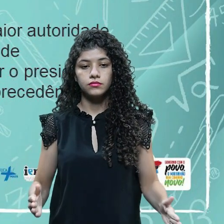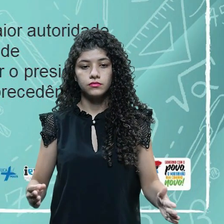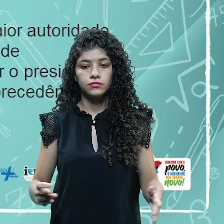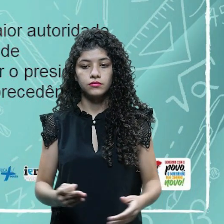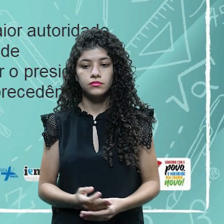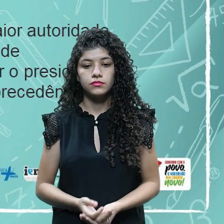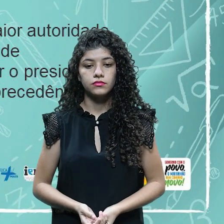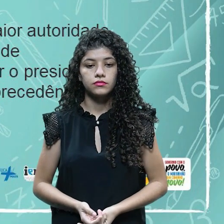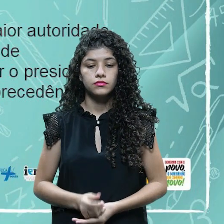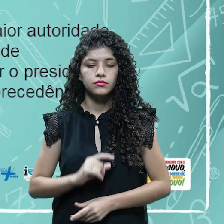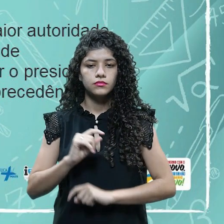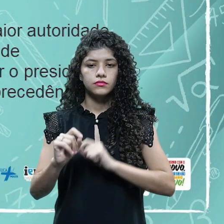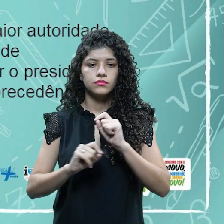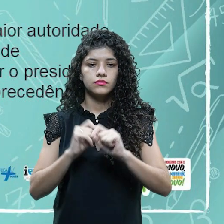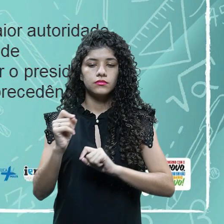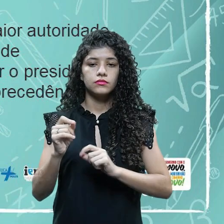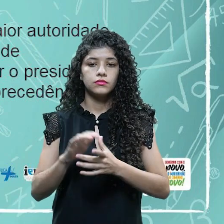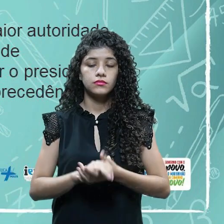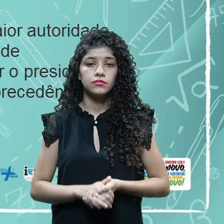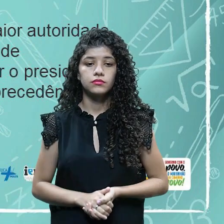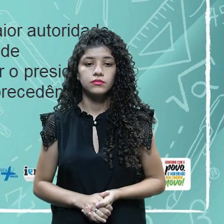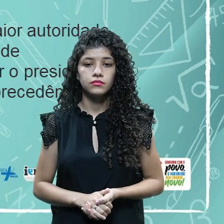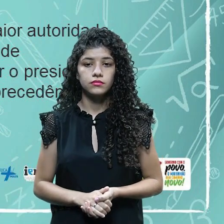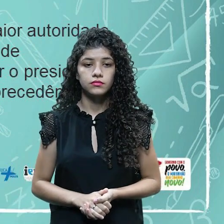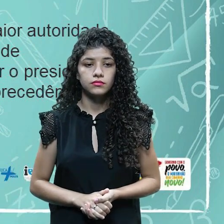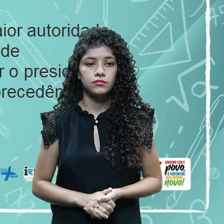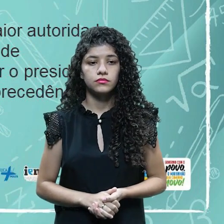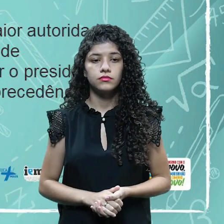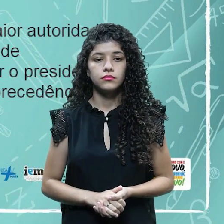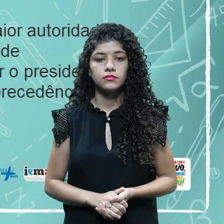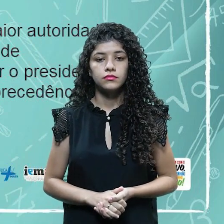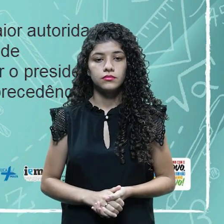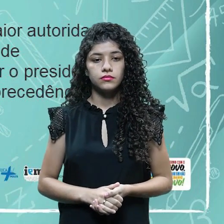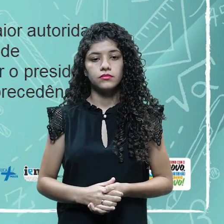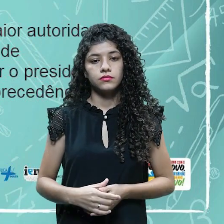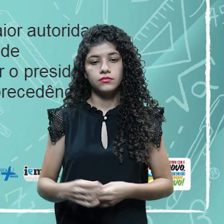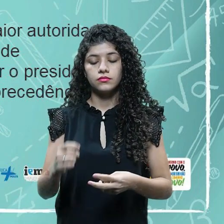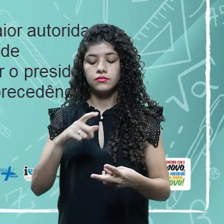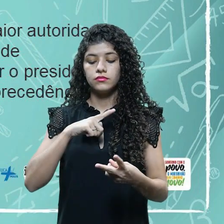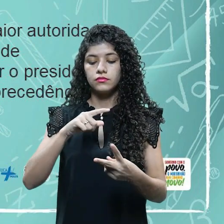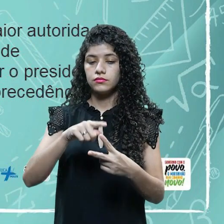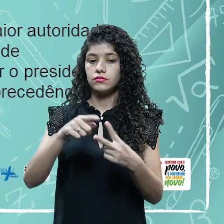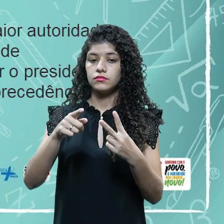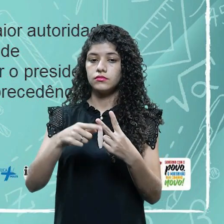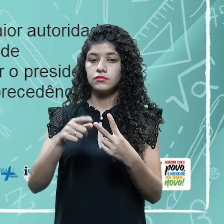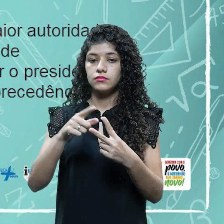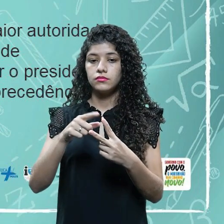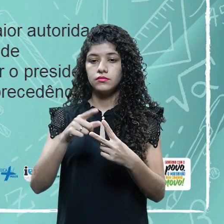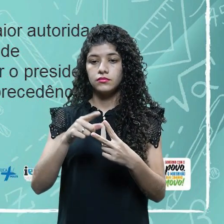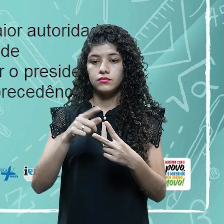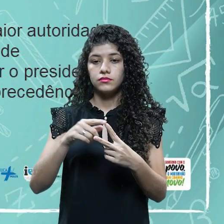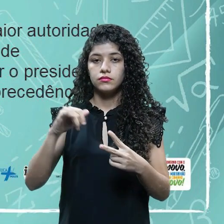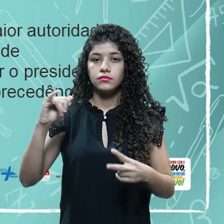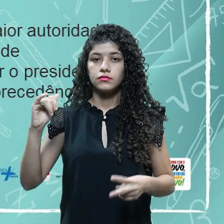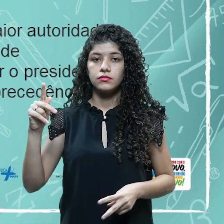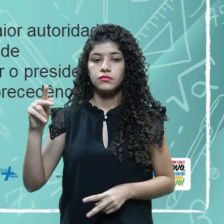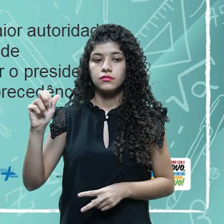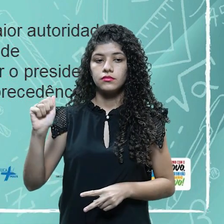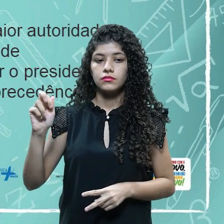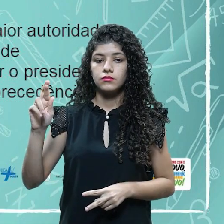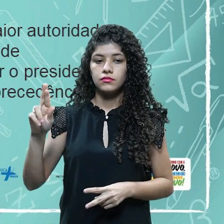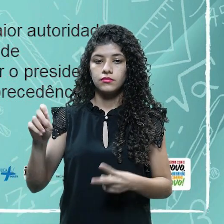mesas diretivas? Ela tem duas formas. Mesa ímpar e mesa pá. Então, a gente vai conhecer as duas, né.